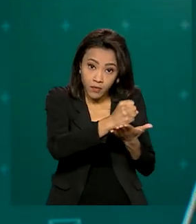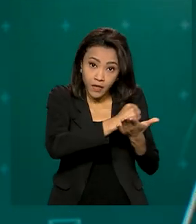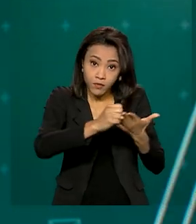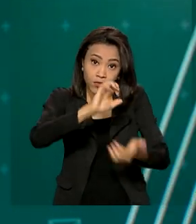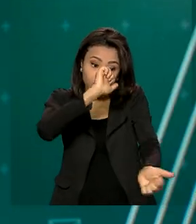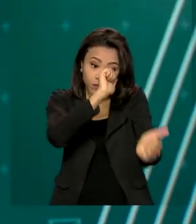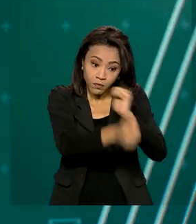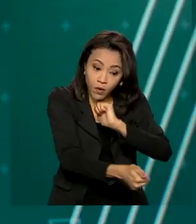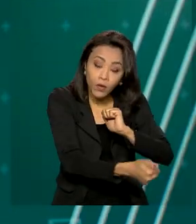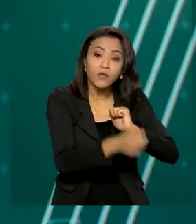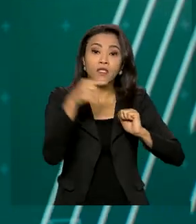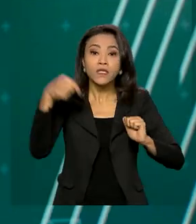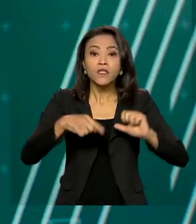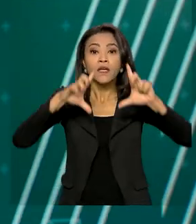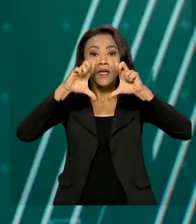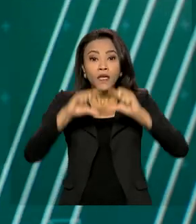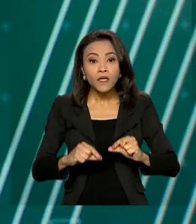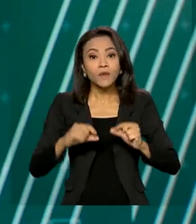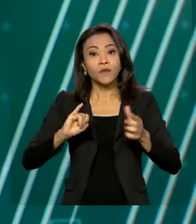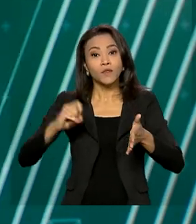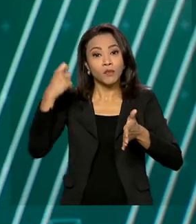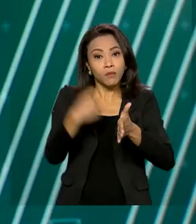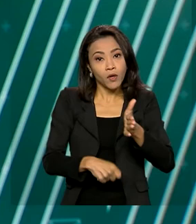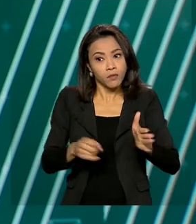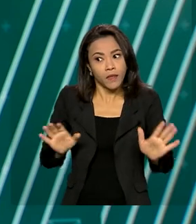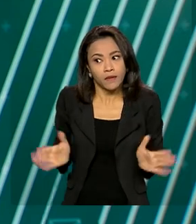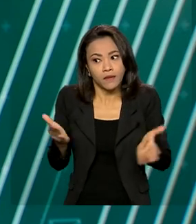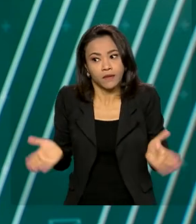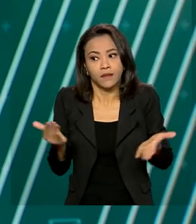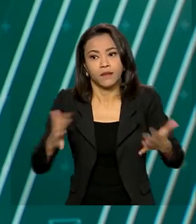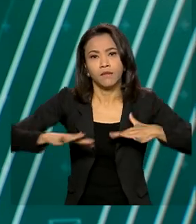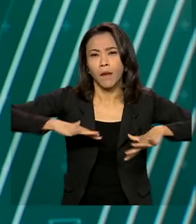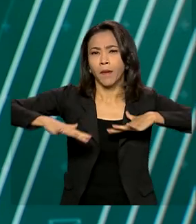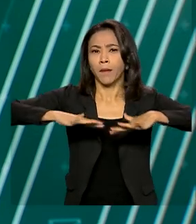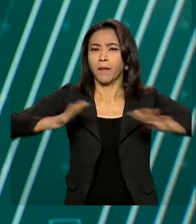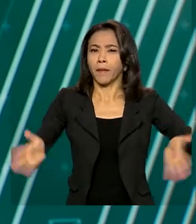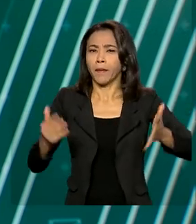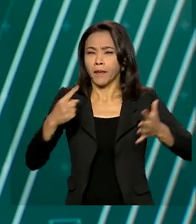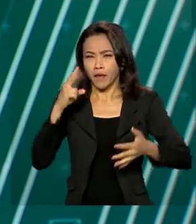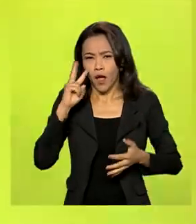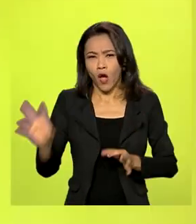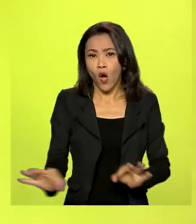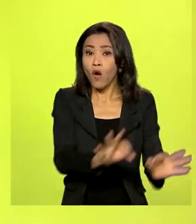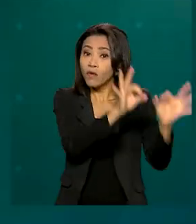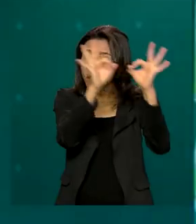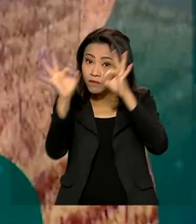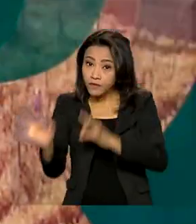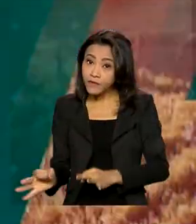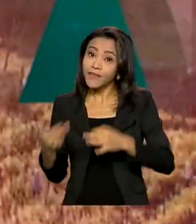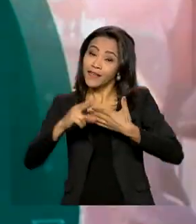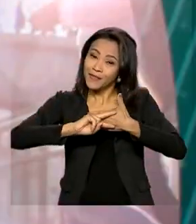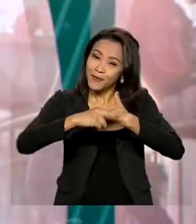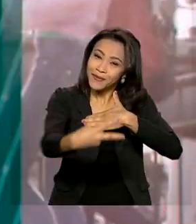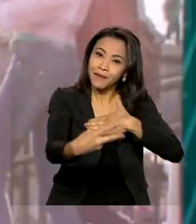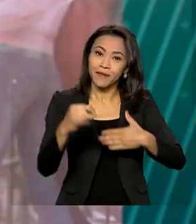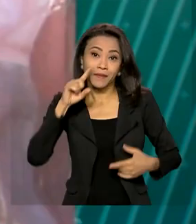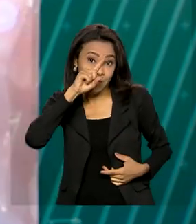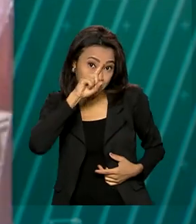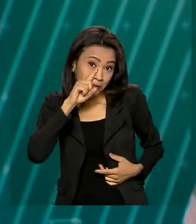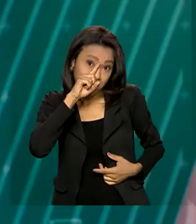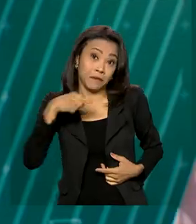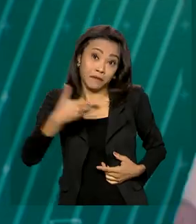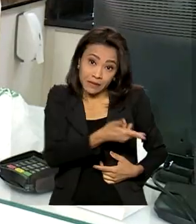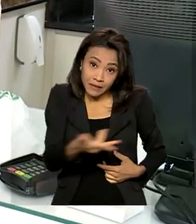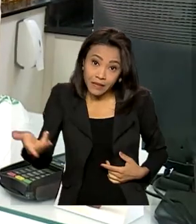imposto como incentivo para aquecer o setor. Confira na reportagem os benefícios e os riscos desses